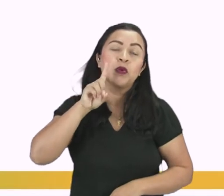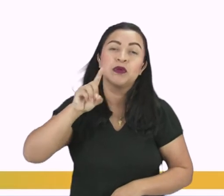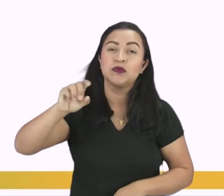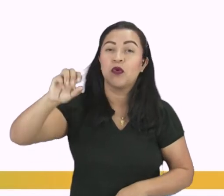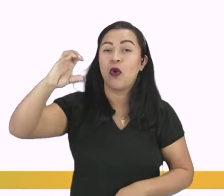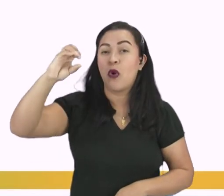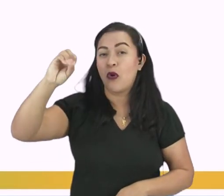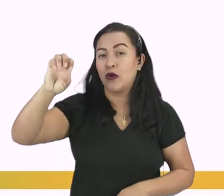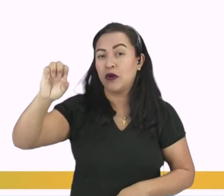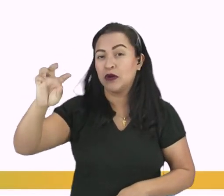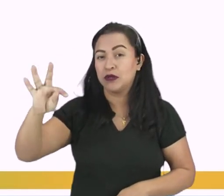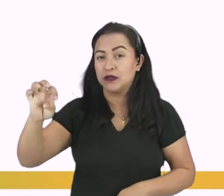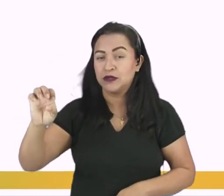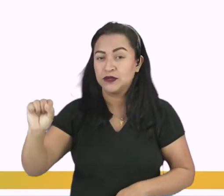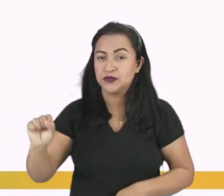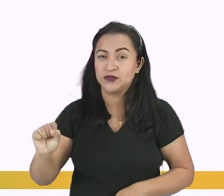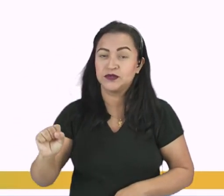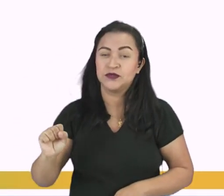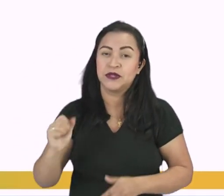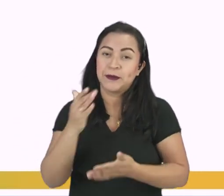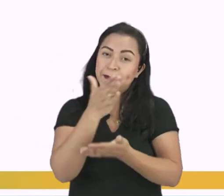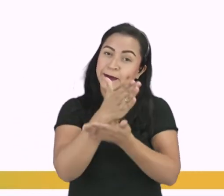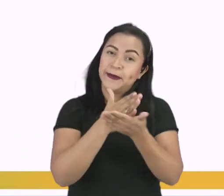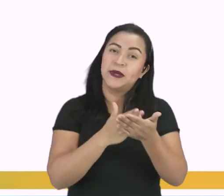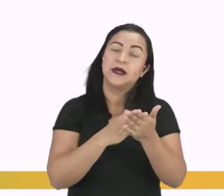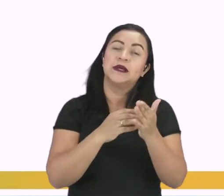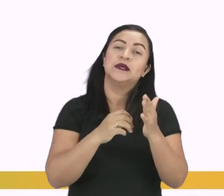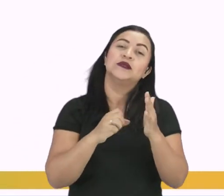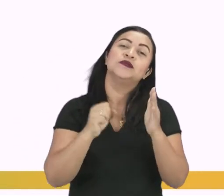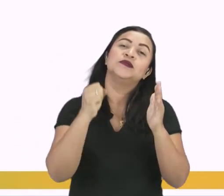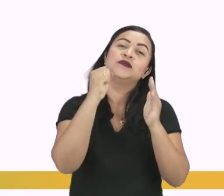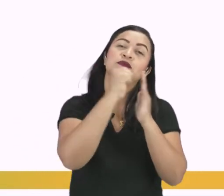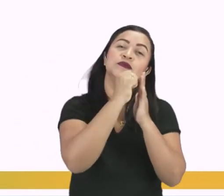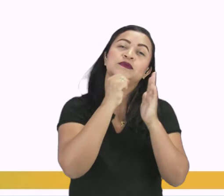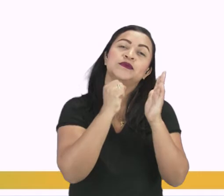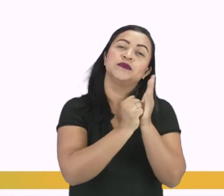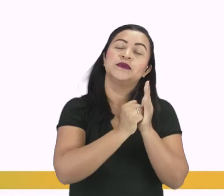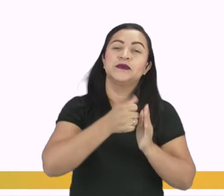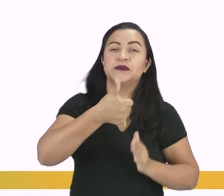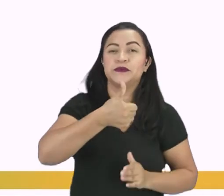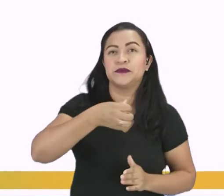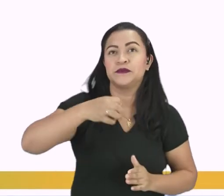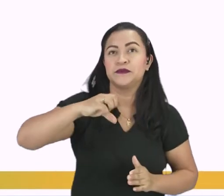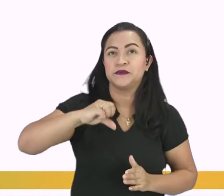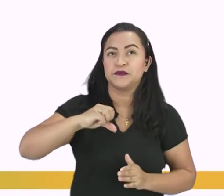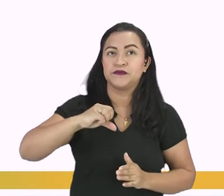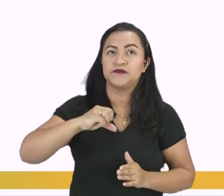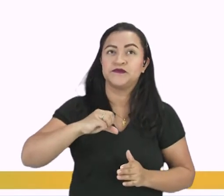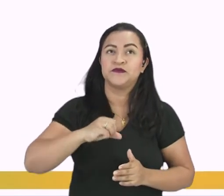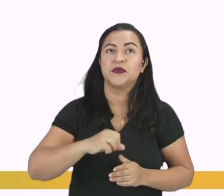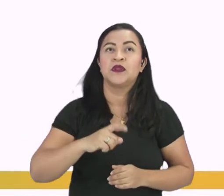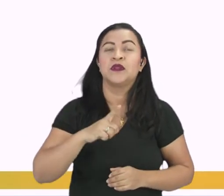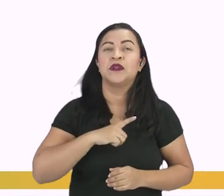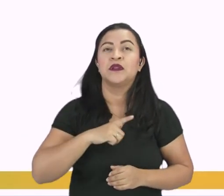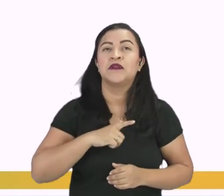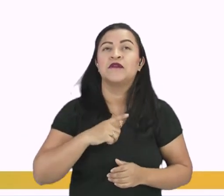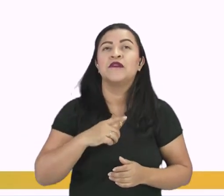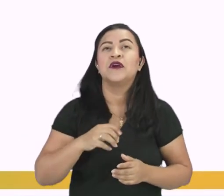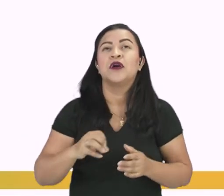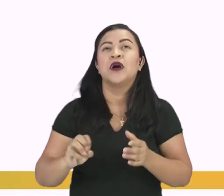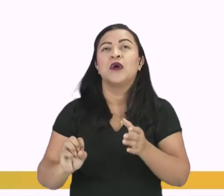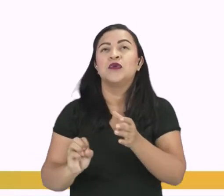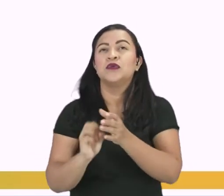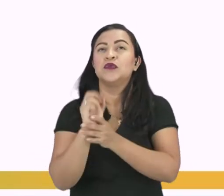na primeira metade do século XIX envolveu, entre outros fatores, a